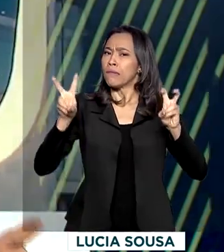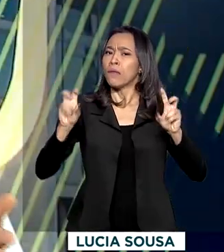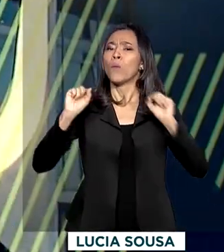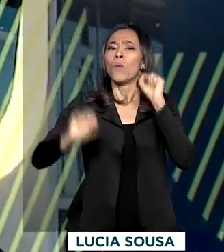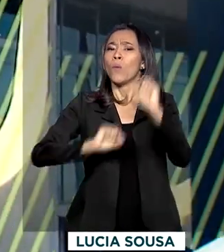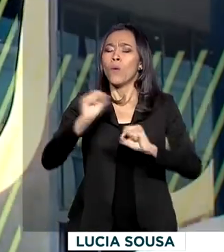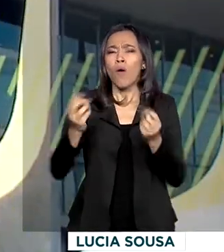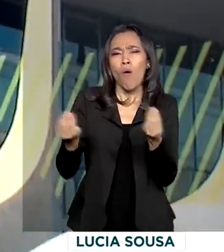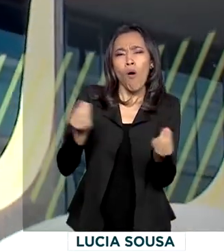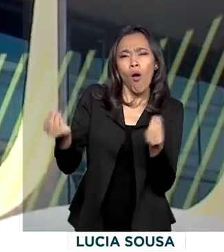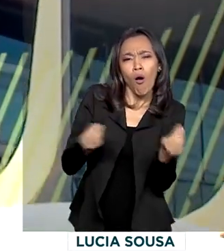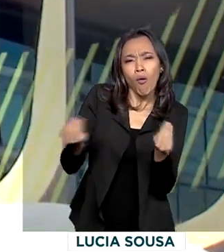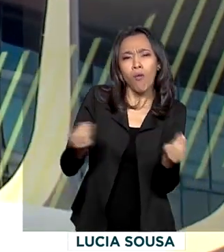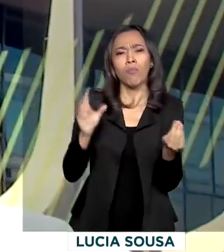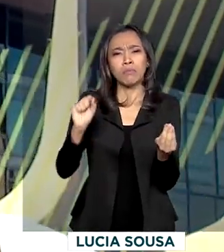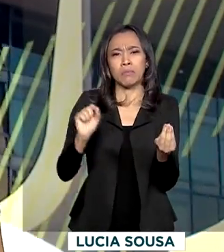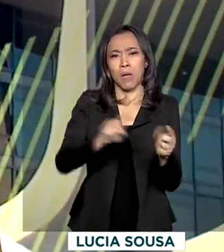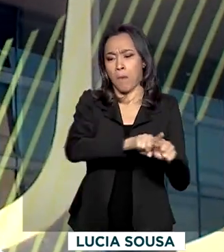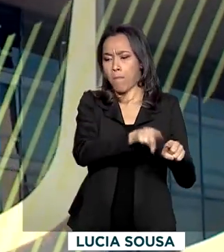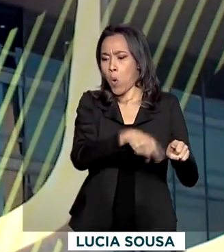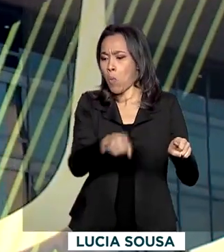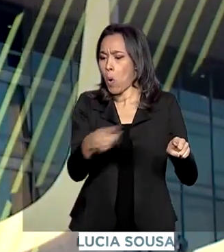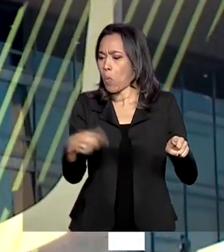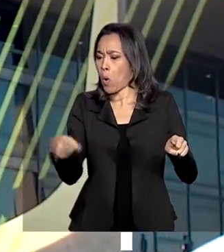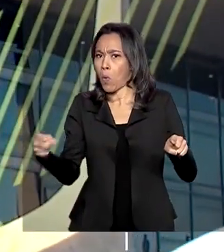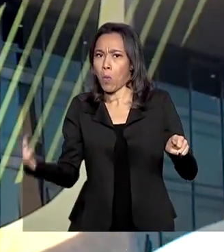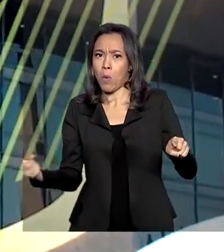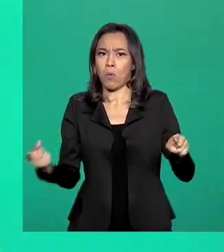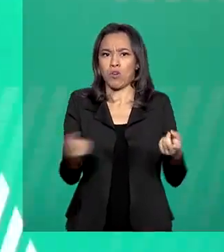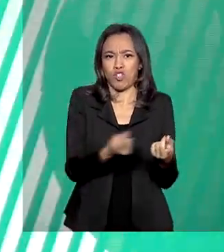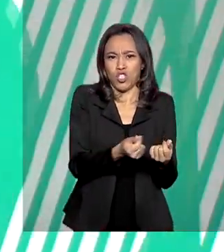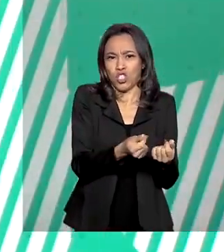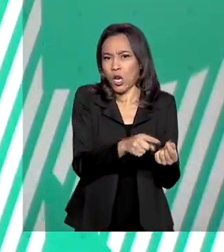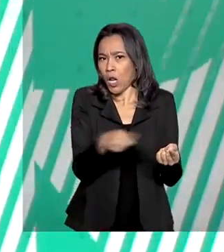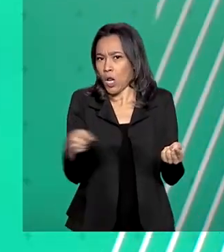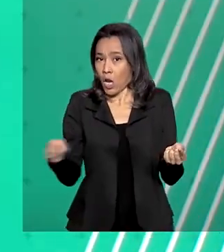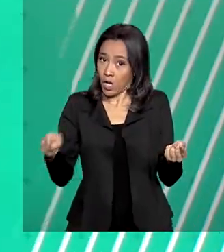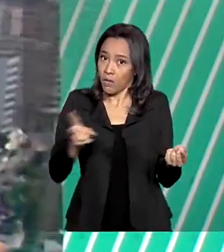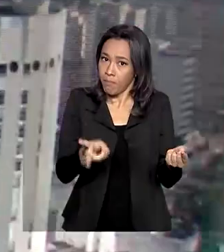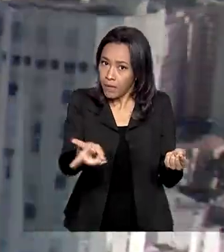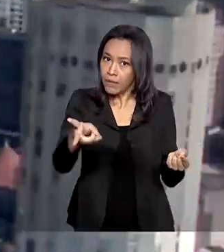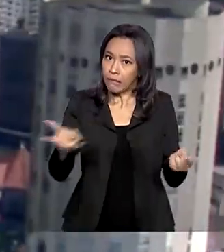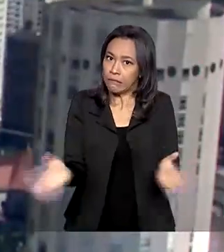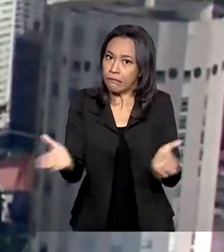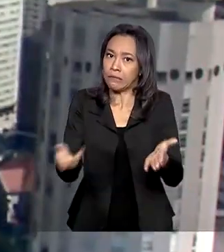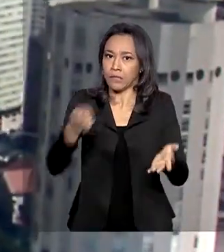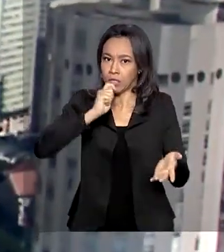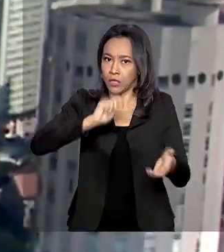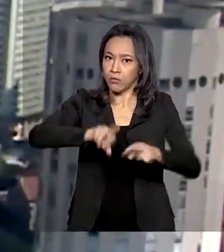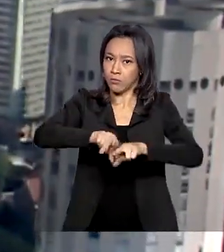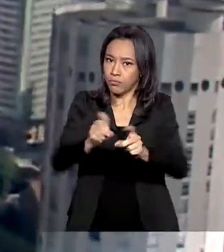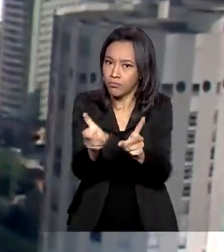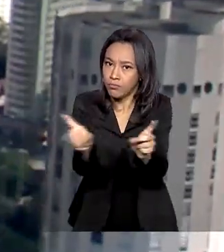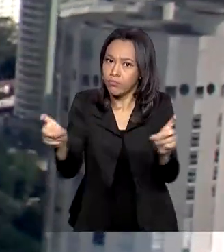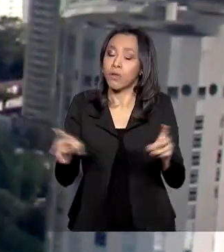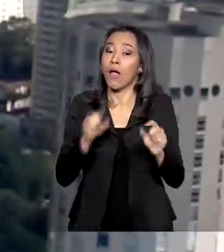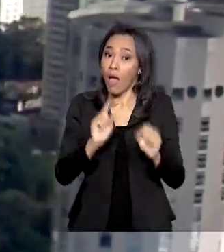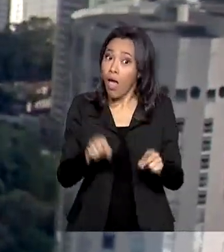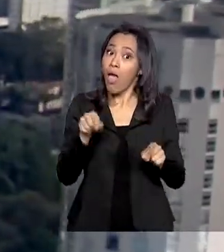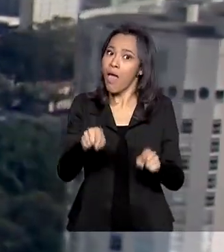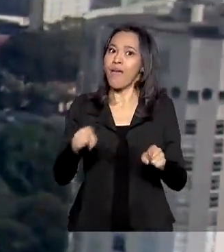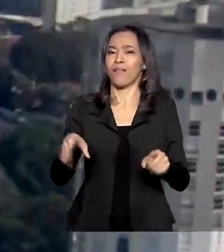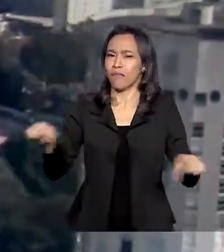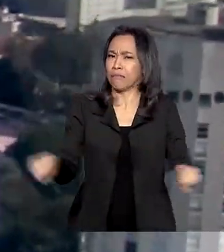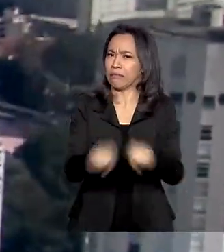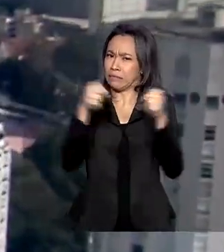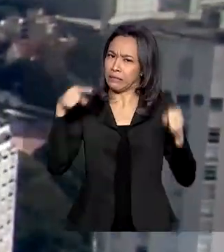as formas de quebrar a cadeia de capital que mantém esses crimes. A ideia do Ministério da Justiça é atingir o fluxo financeiro